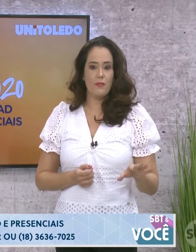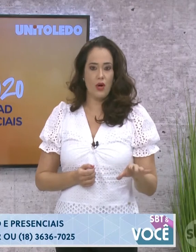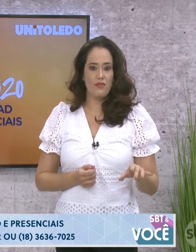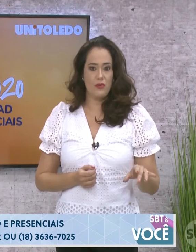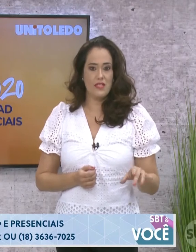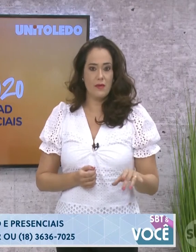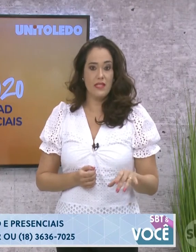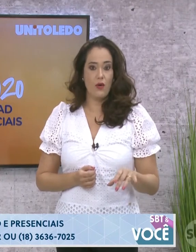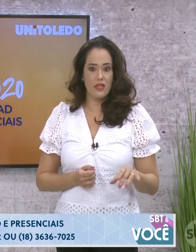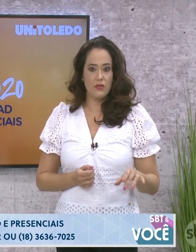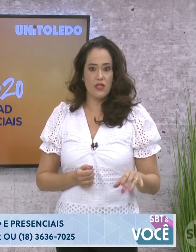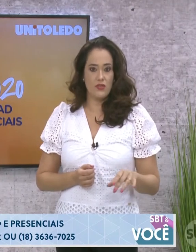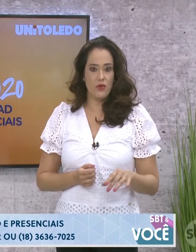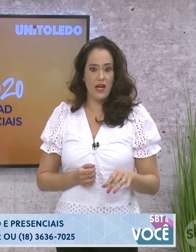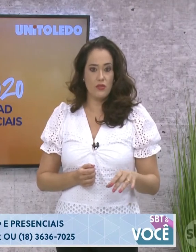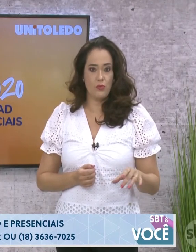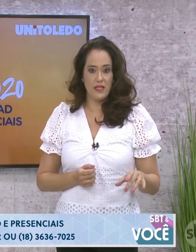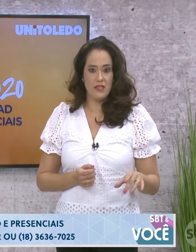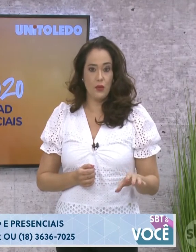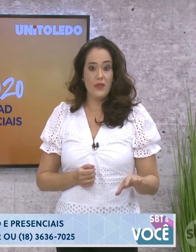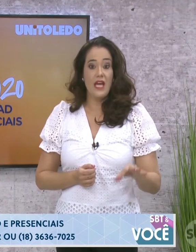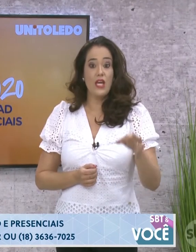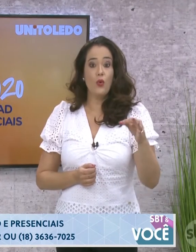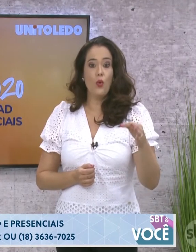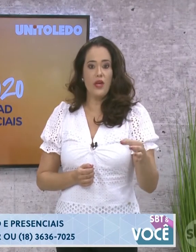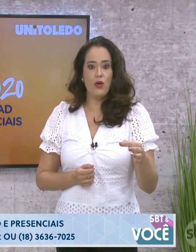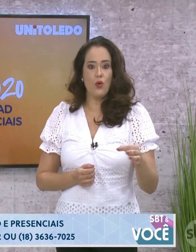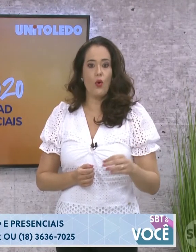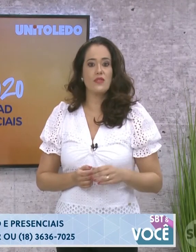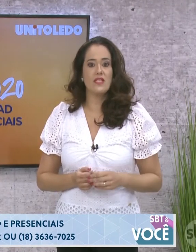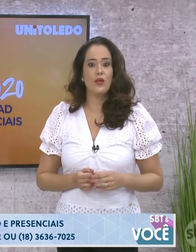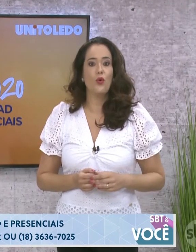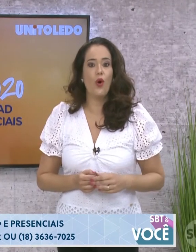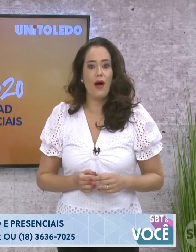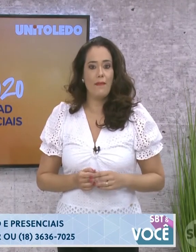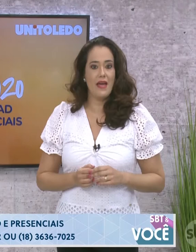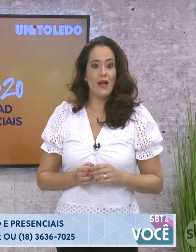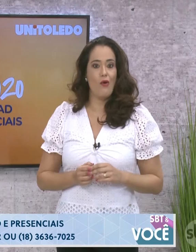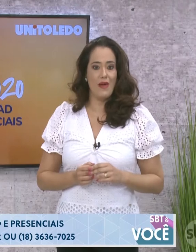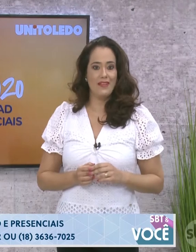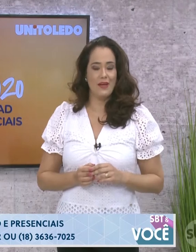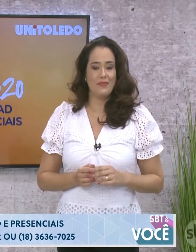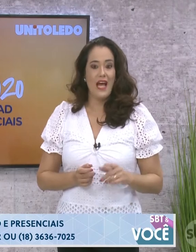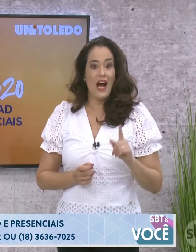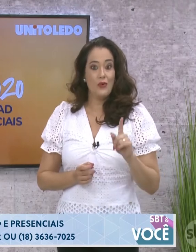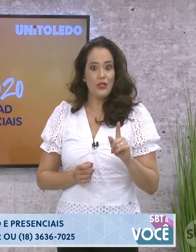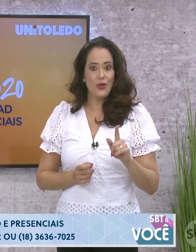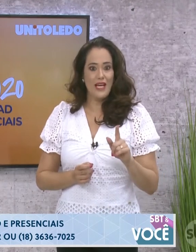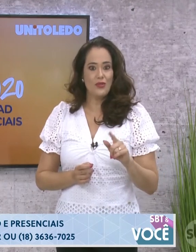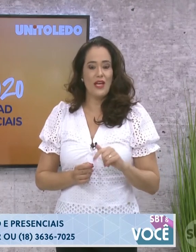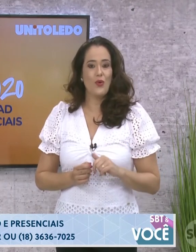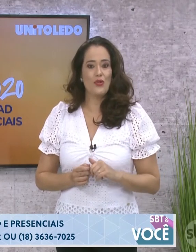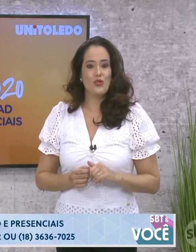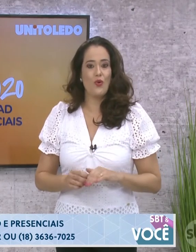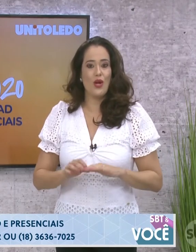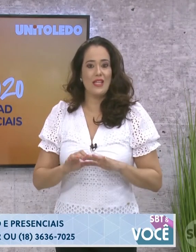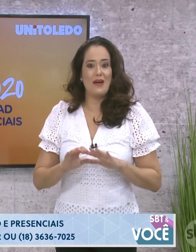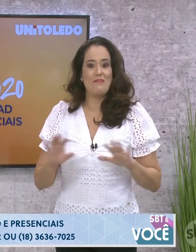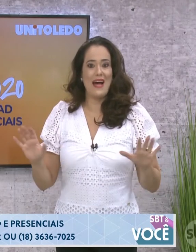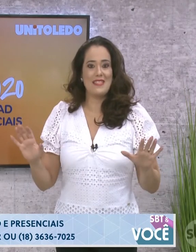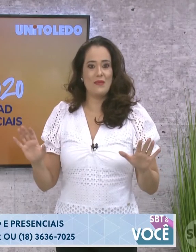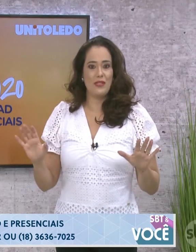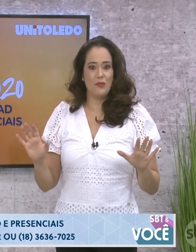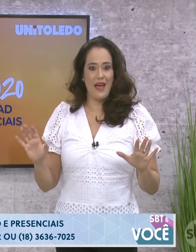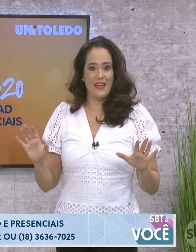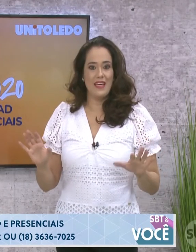o que mais aprova no Exame da Ordem dos Advogados do Brasil. E o único com o selo OAB recomenda. A Unitoledo tem cursos com a